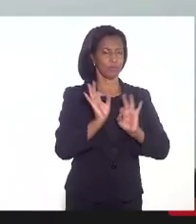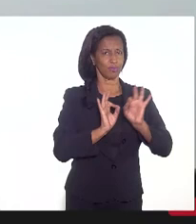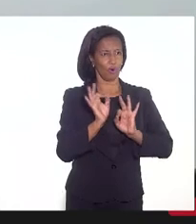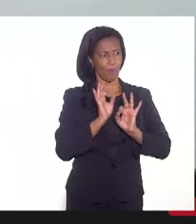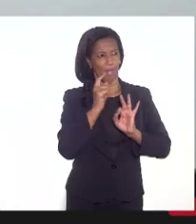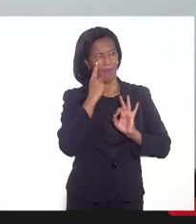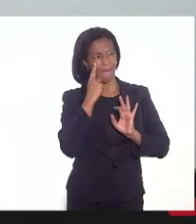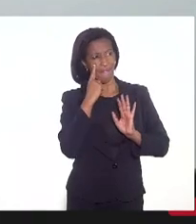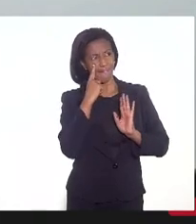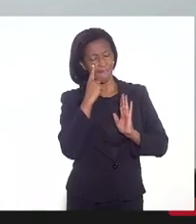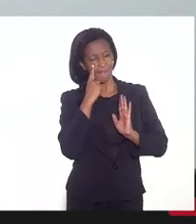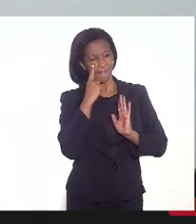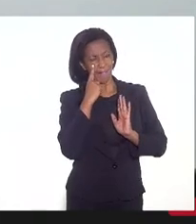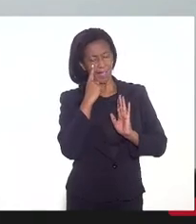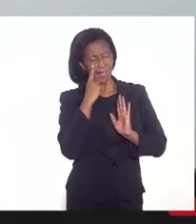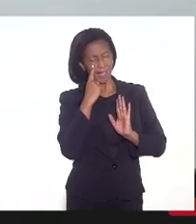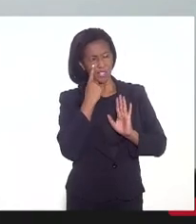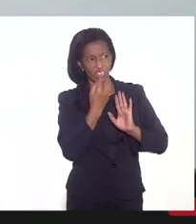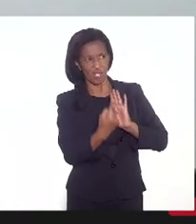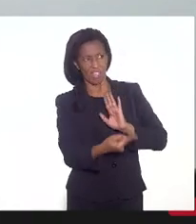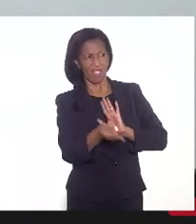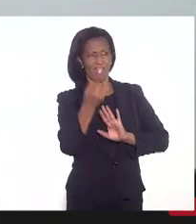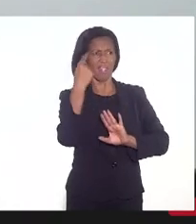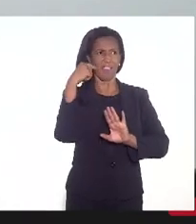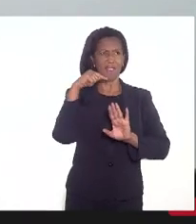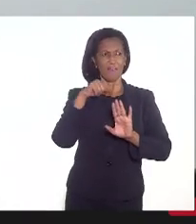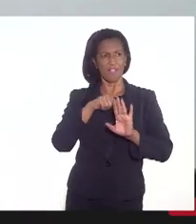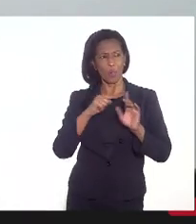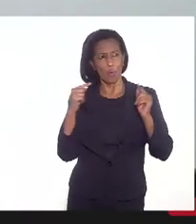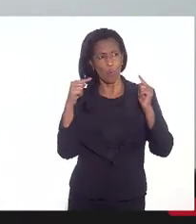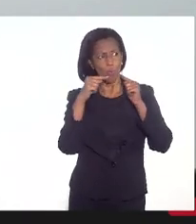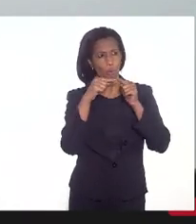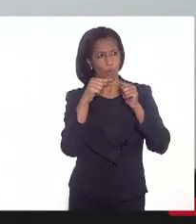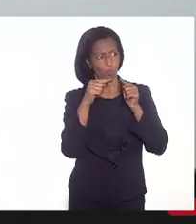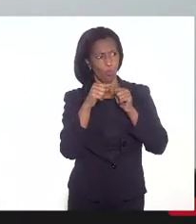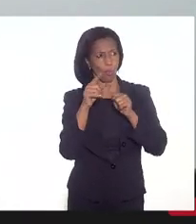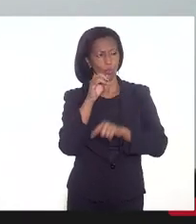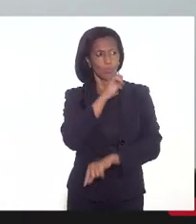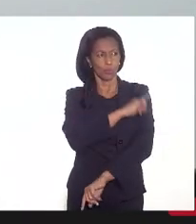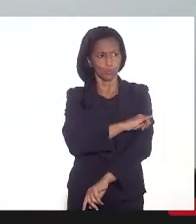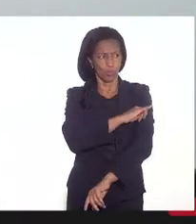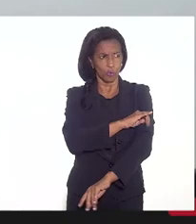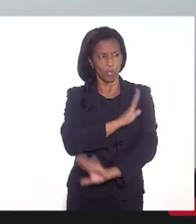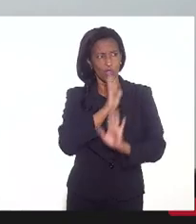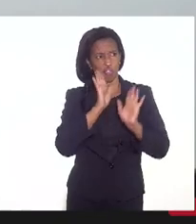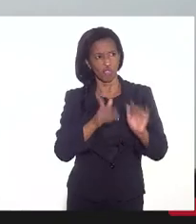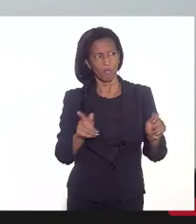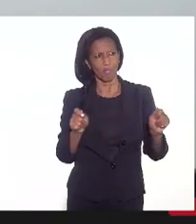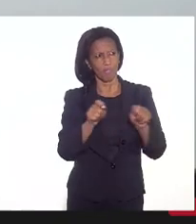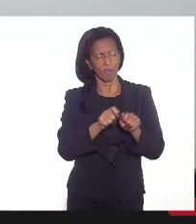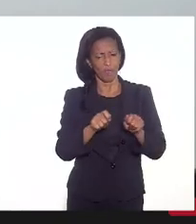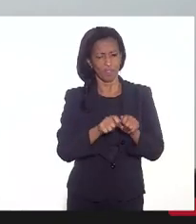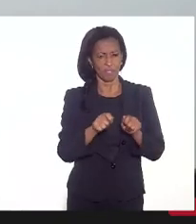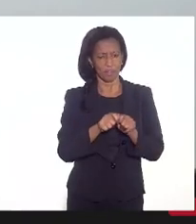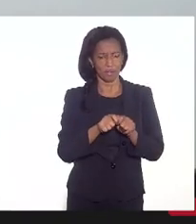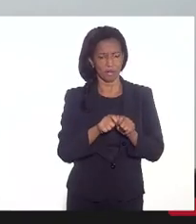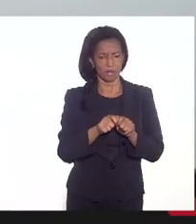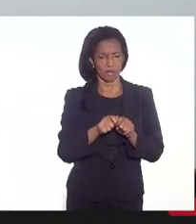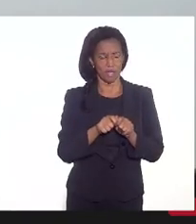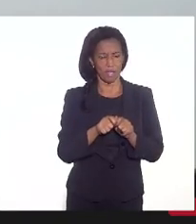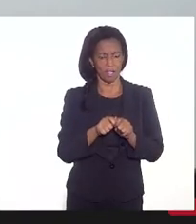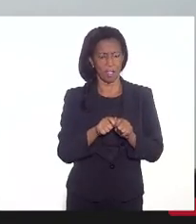rever, de rever o acordo que o Rio de Janeiro fez em relação às